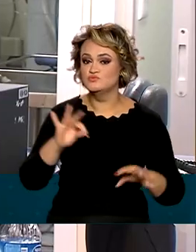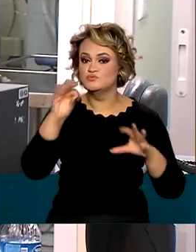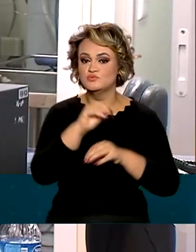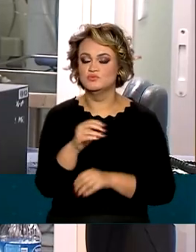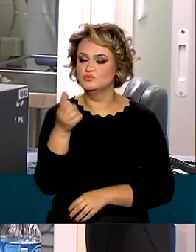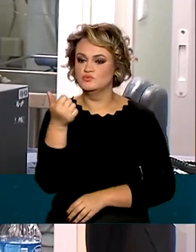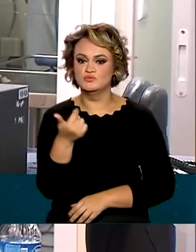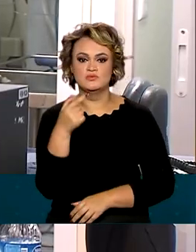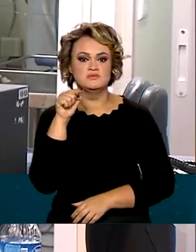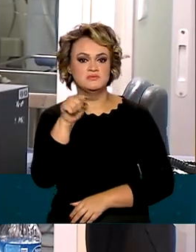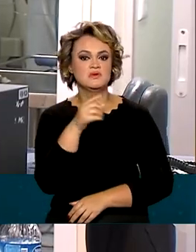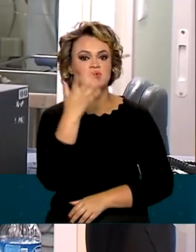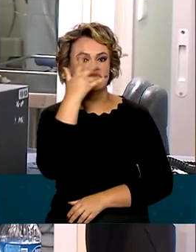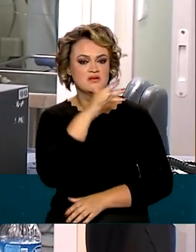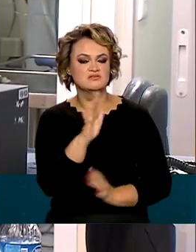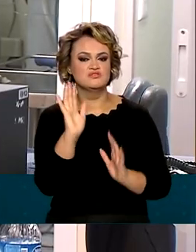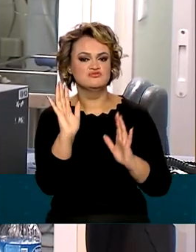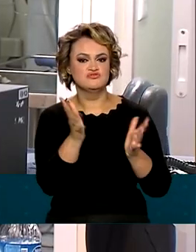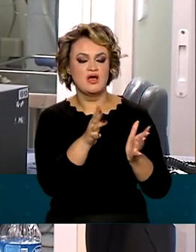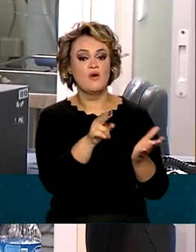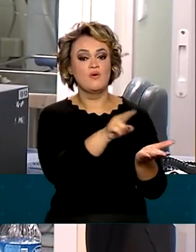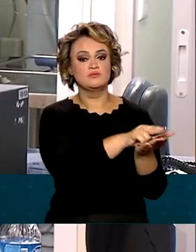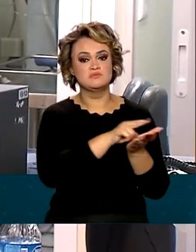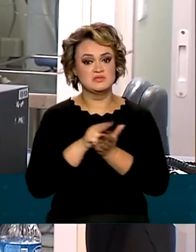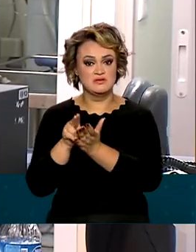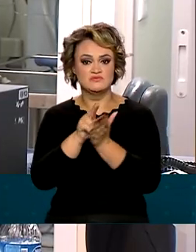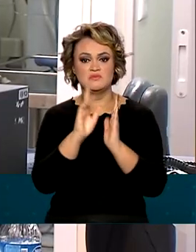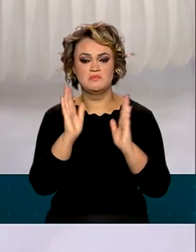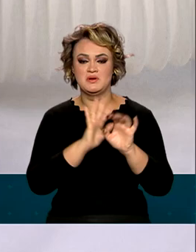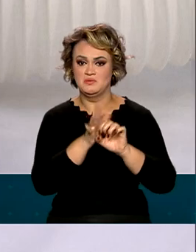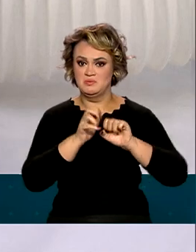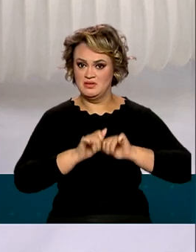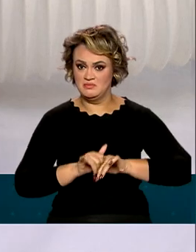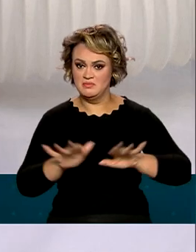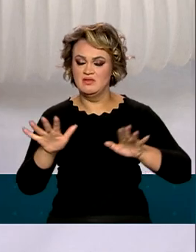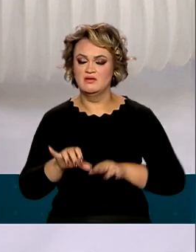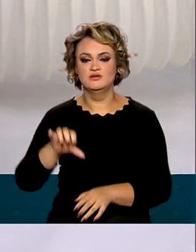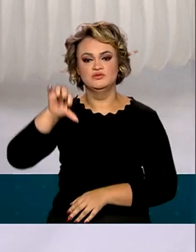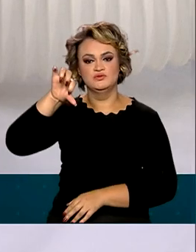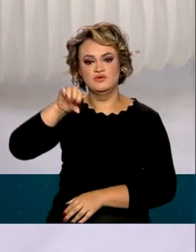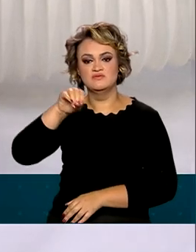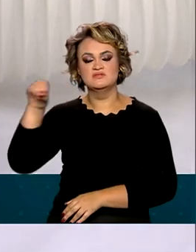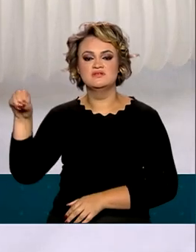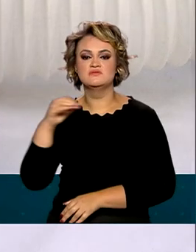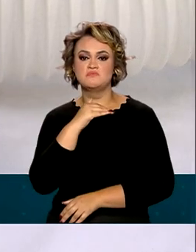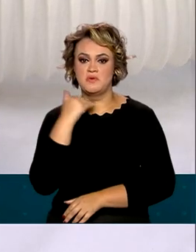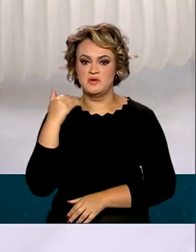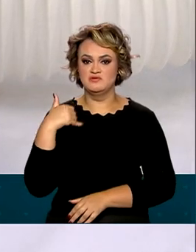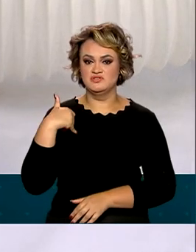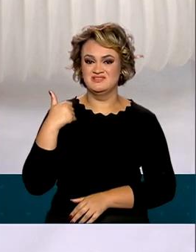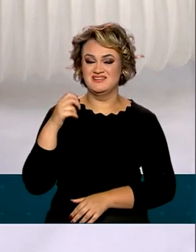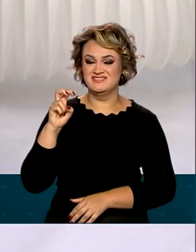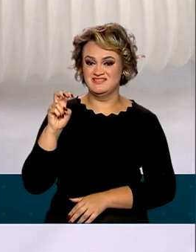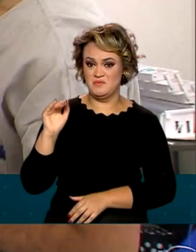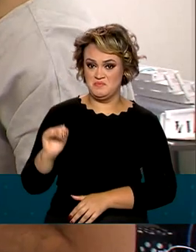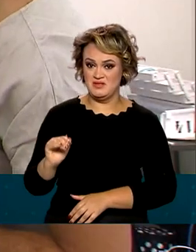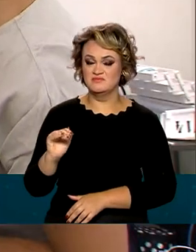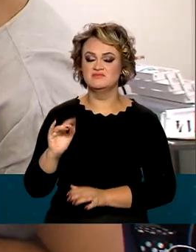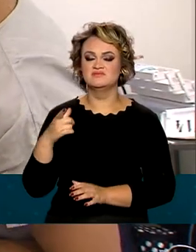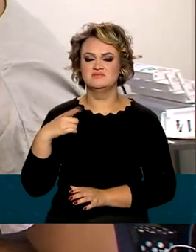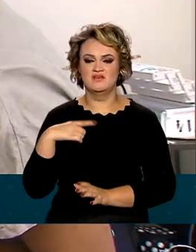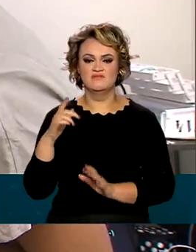mais de 12 mil crianças já foram hospitalizadas nesta pandemia e 900 mortes de menores de 5 anos